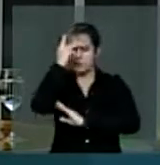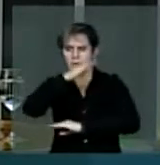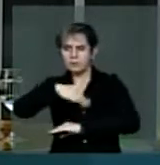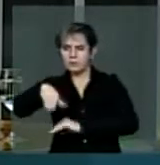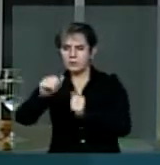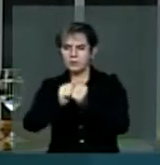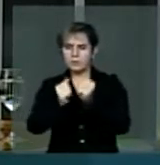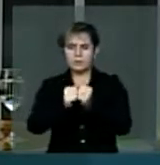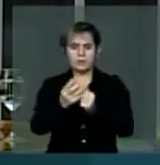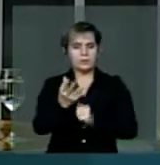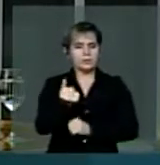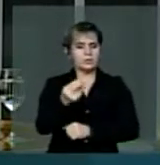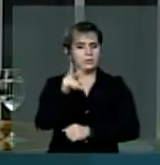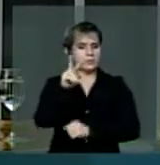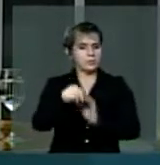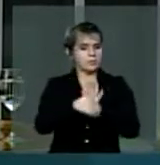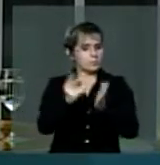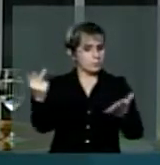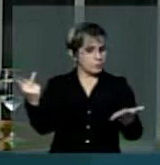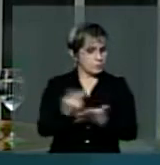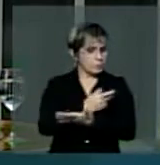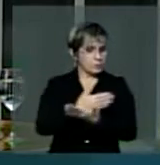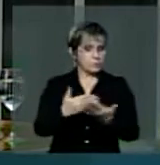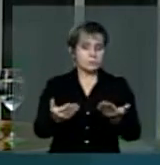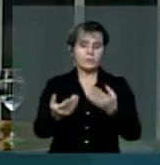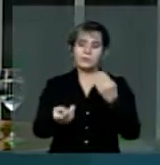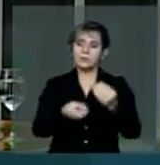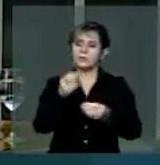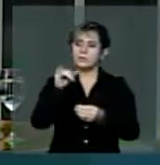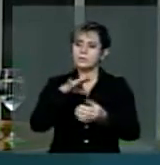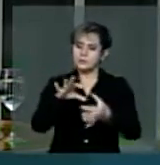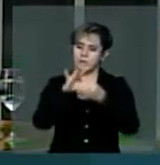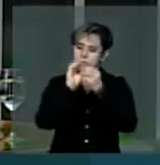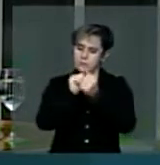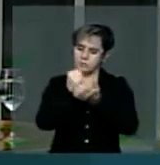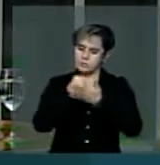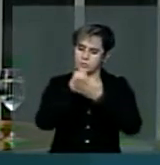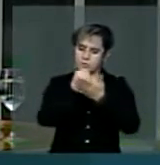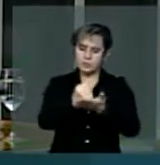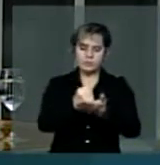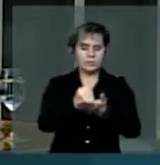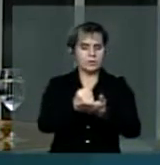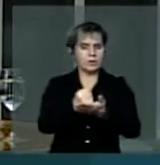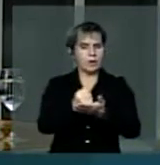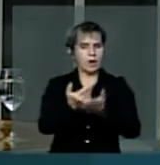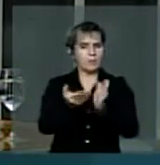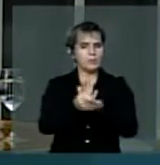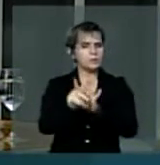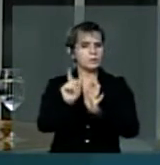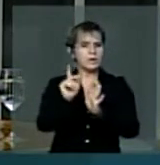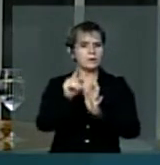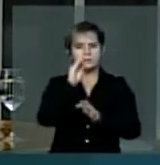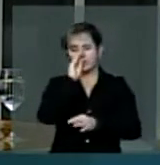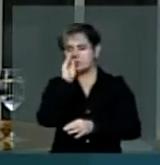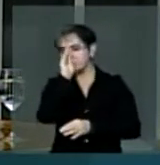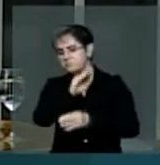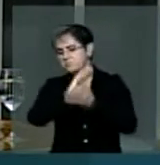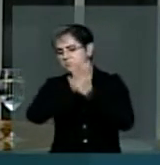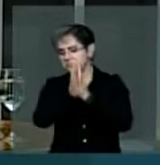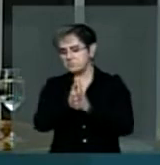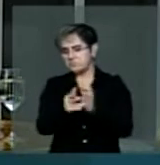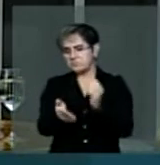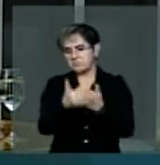companheiras, que muitas vezes acontecem, ao invés de termos a solidariedade e o apoio a esses companheiros e a essas